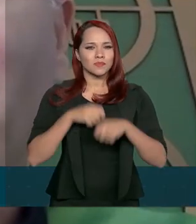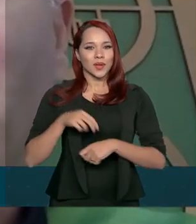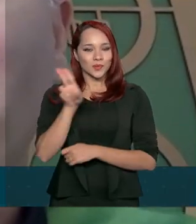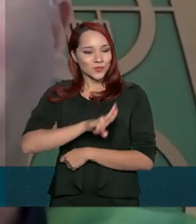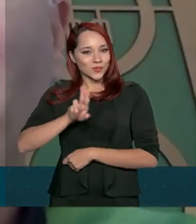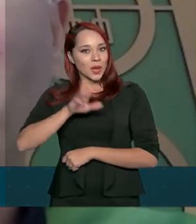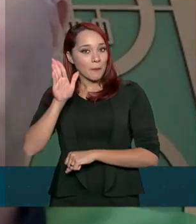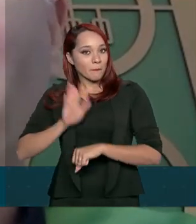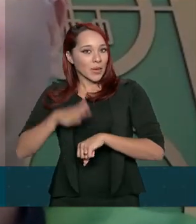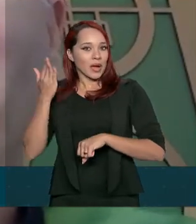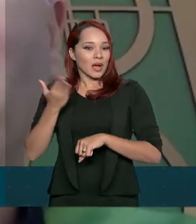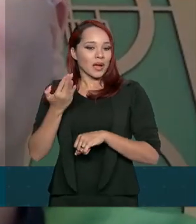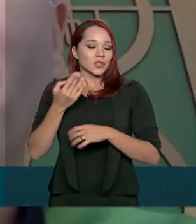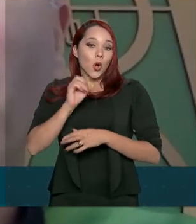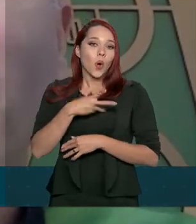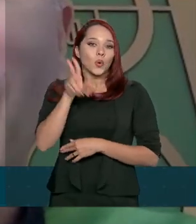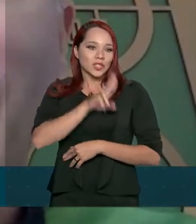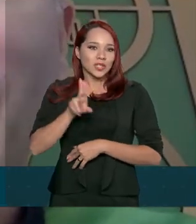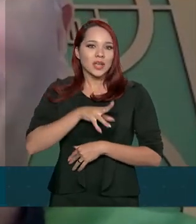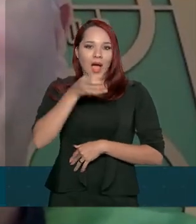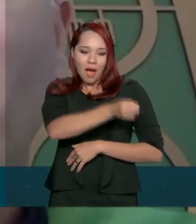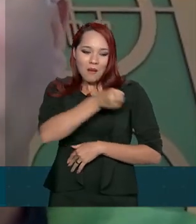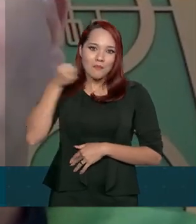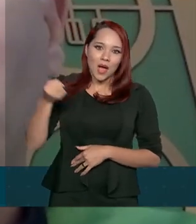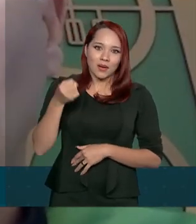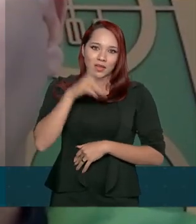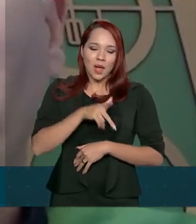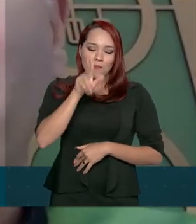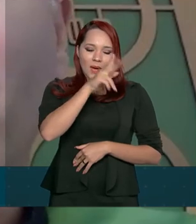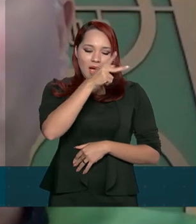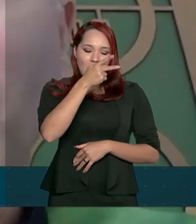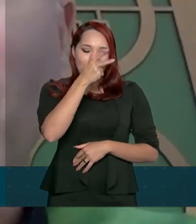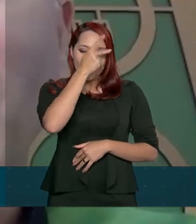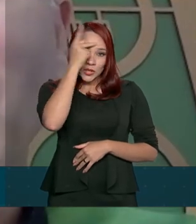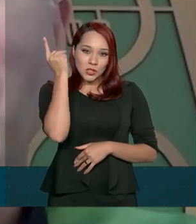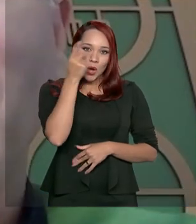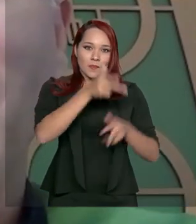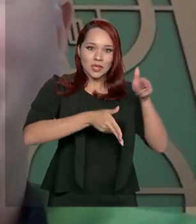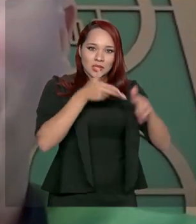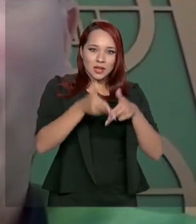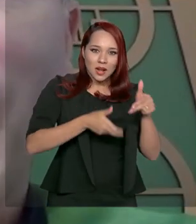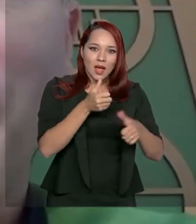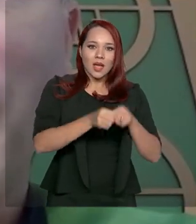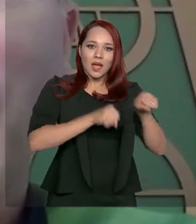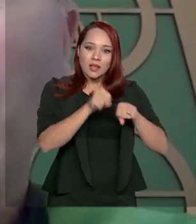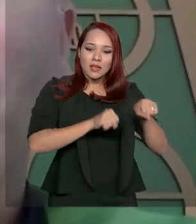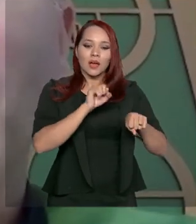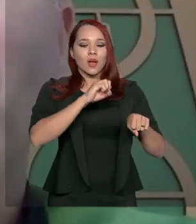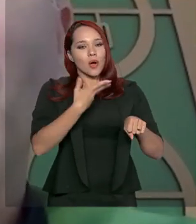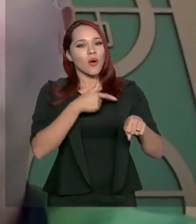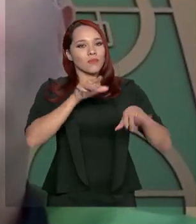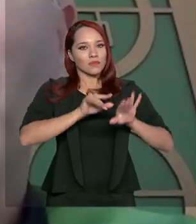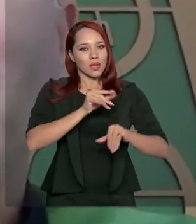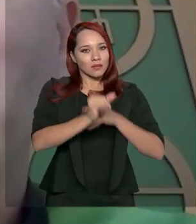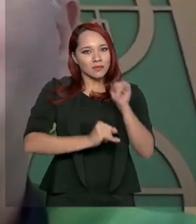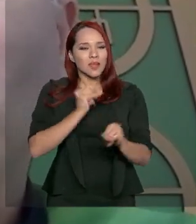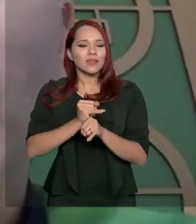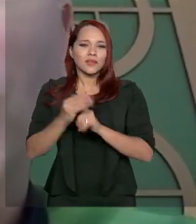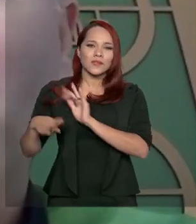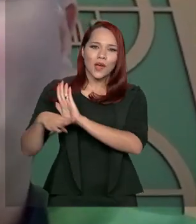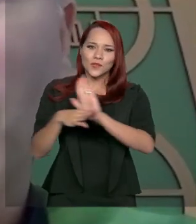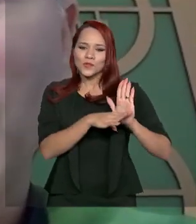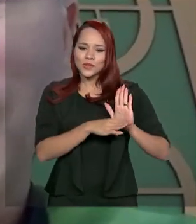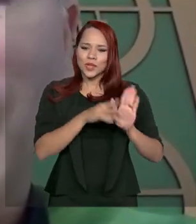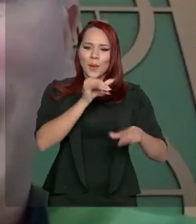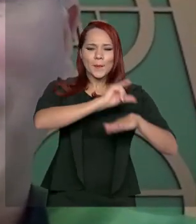armários que possam ser abertos tanto pelo bike, utilizando o QR Code, quanto a distância via web, nos ajuda muito a estar em